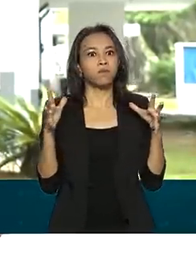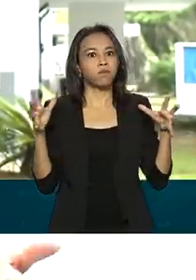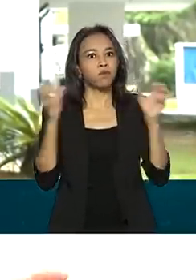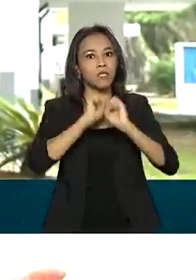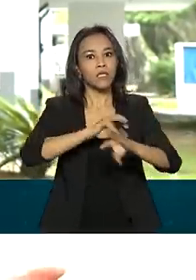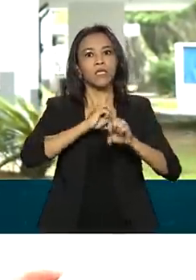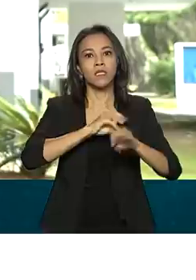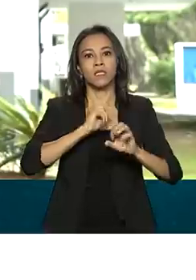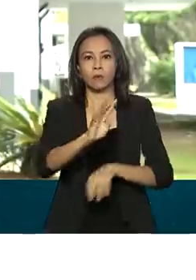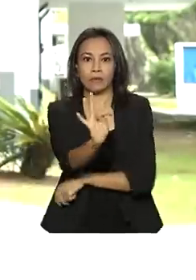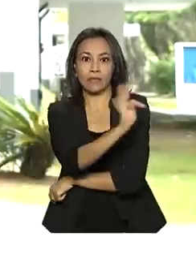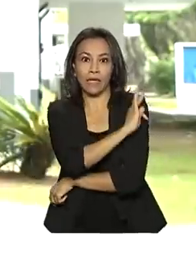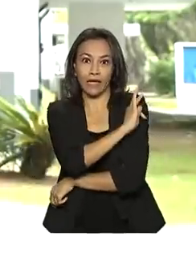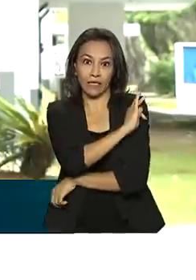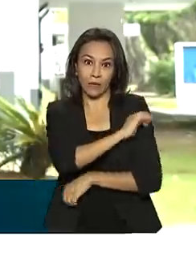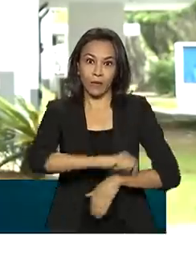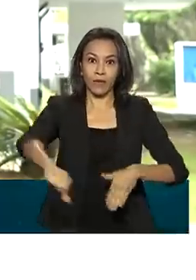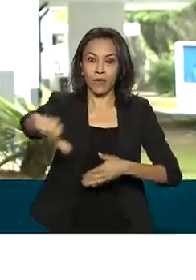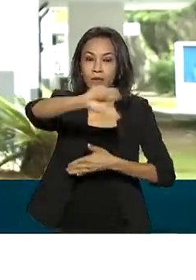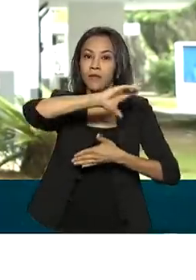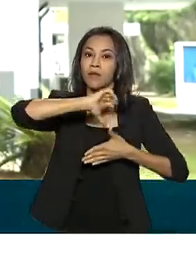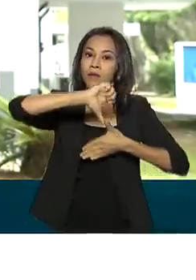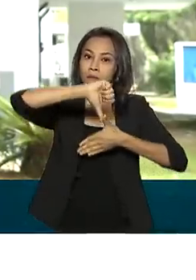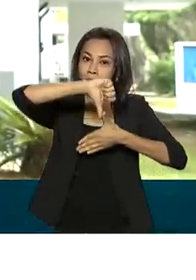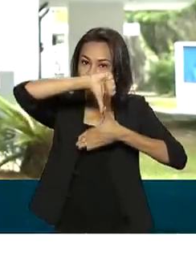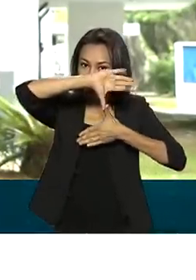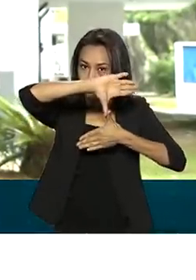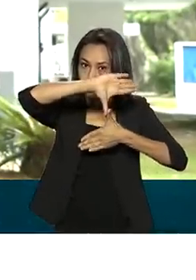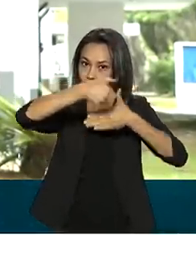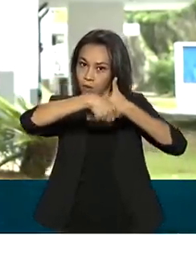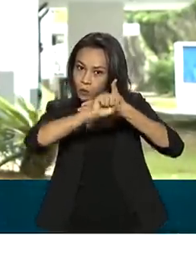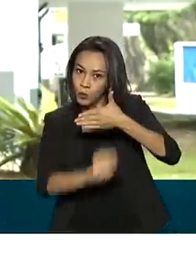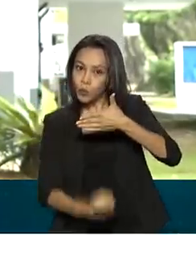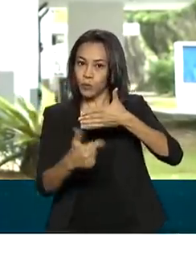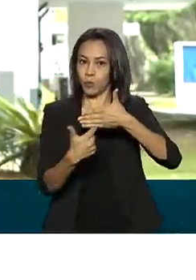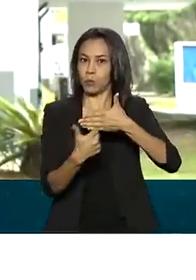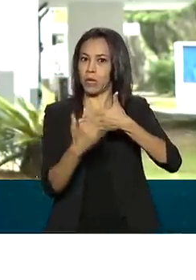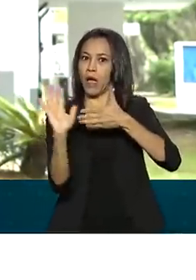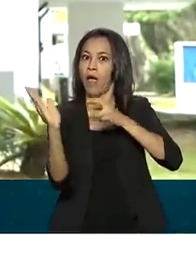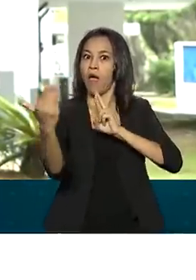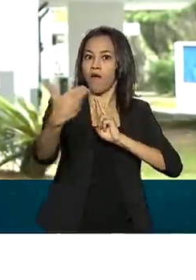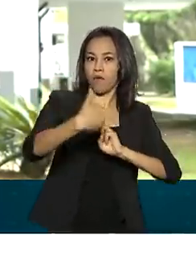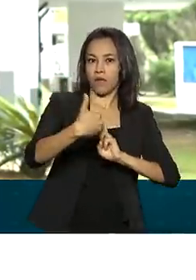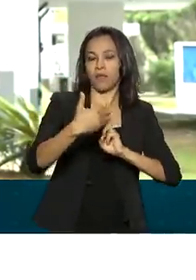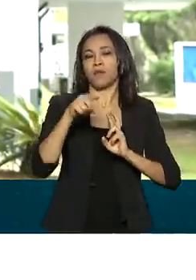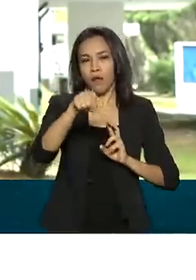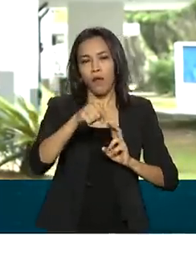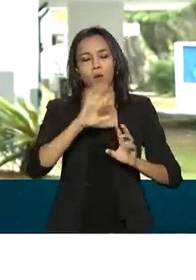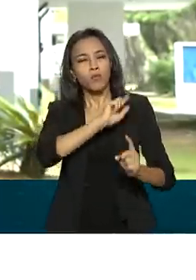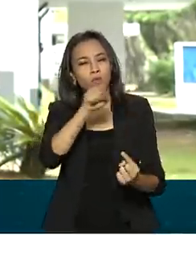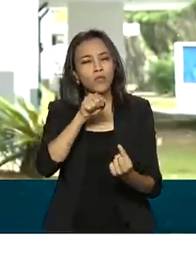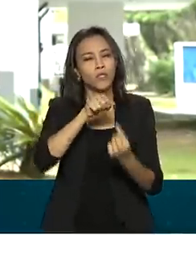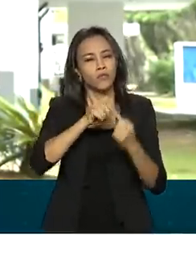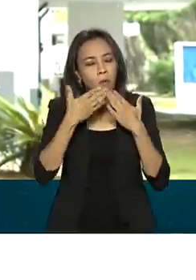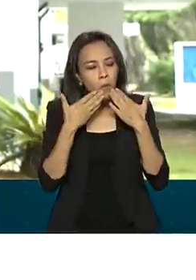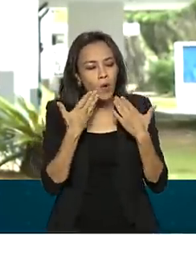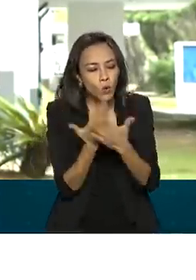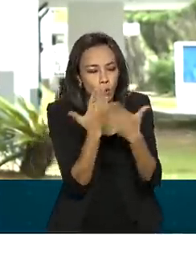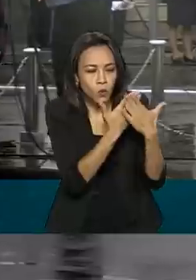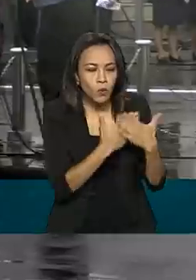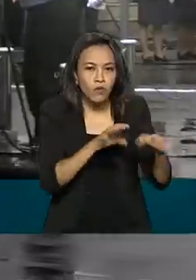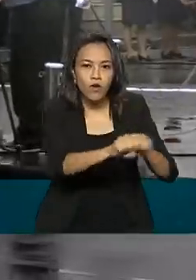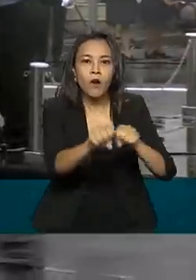técnico-militar da América do Sul e tem por finalidade a formação e o aperfeiçoamento de graduados da